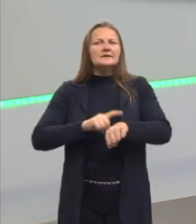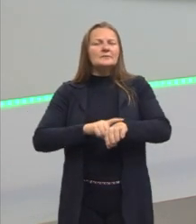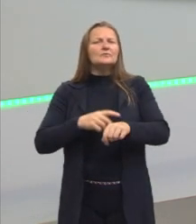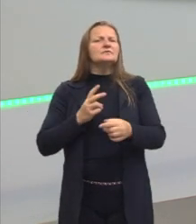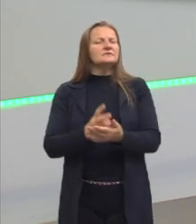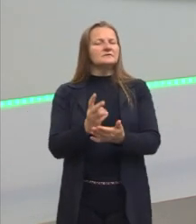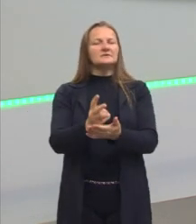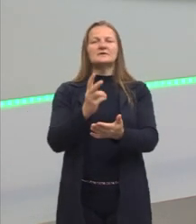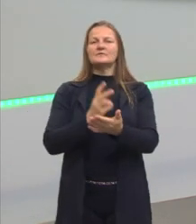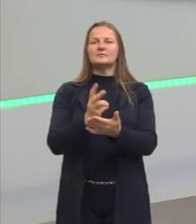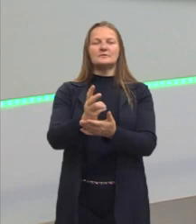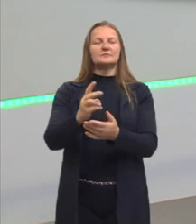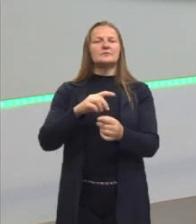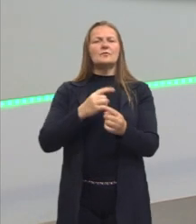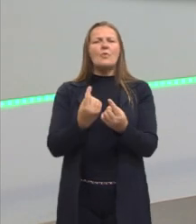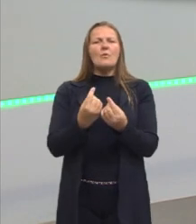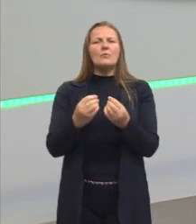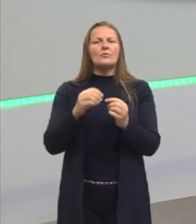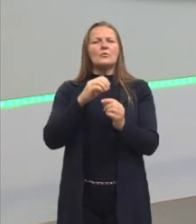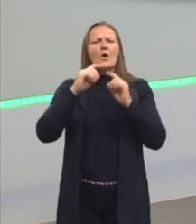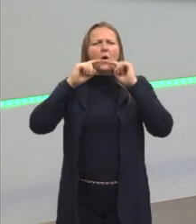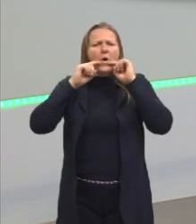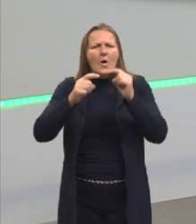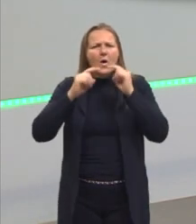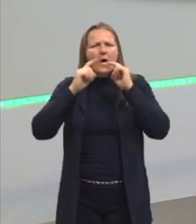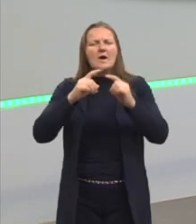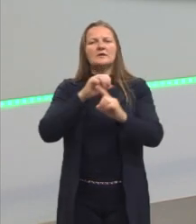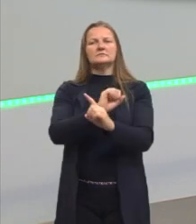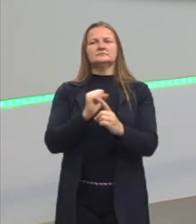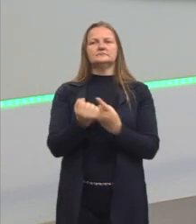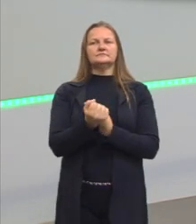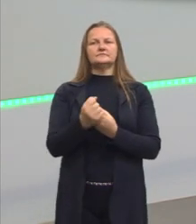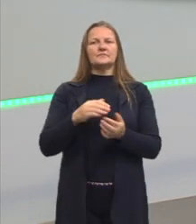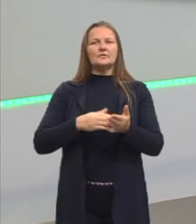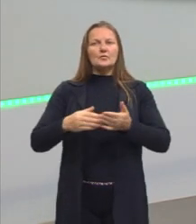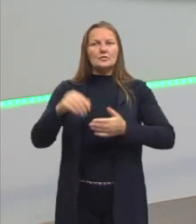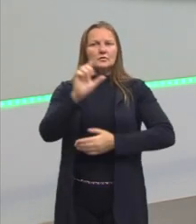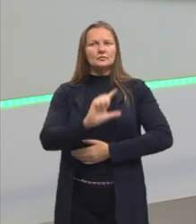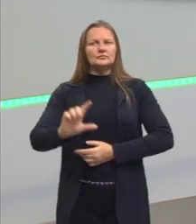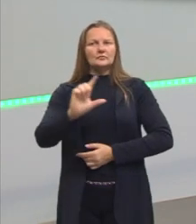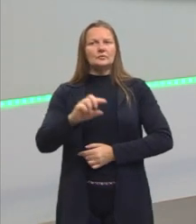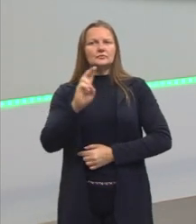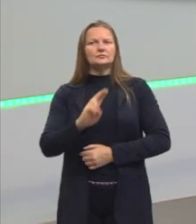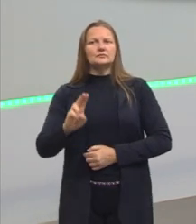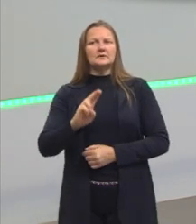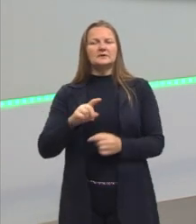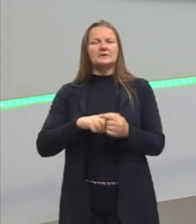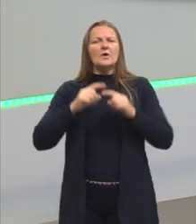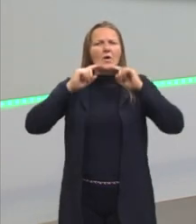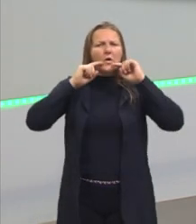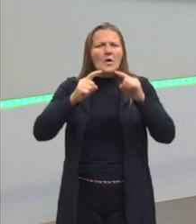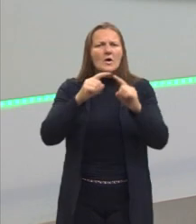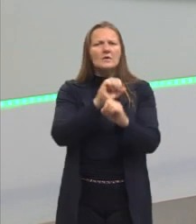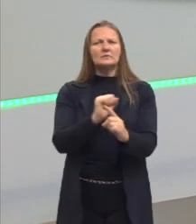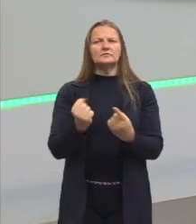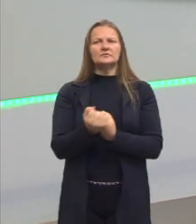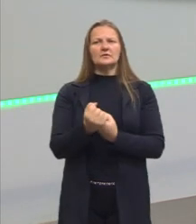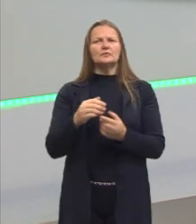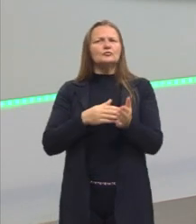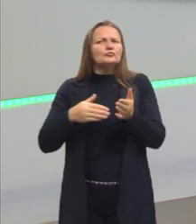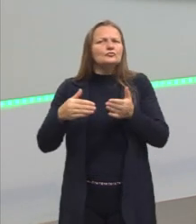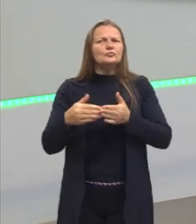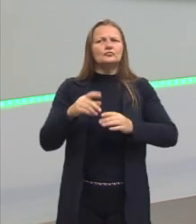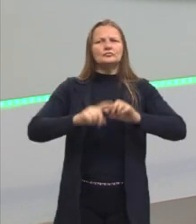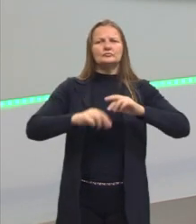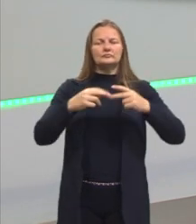sobre essa questão da denúncia social, das coisas que estão acontecendo, a literatura sendo utilizada para fazer denúncia social das coisas